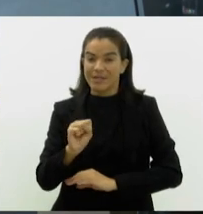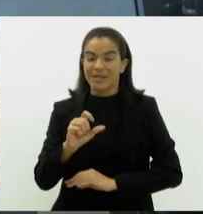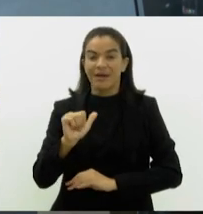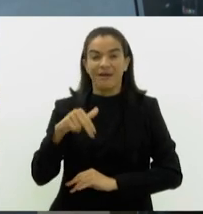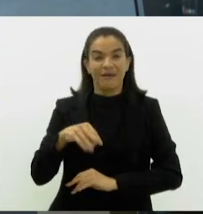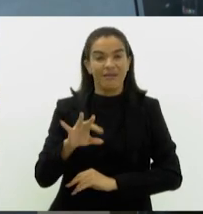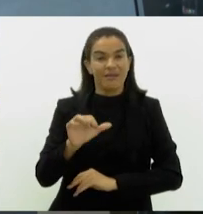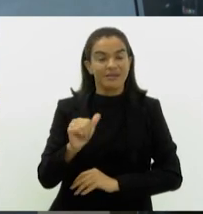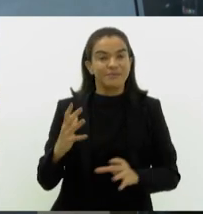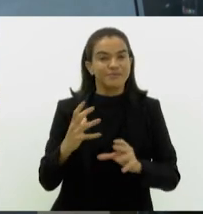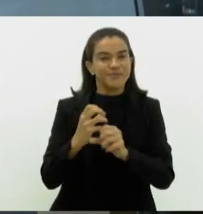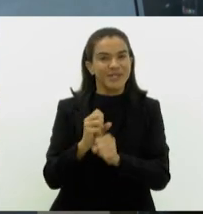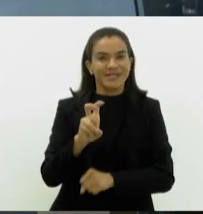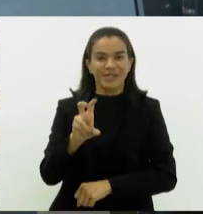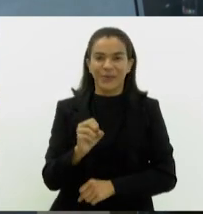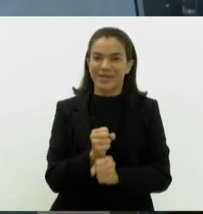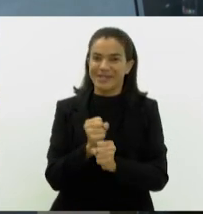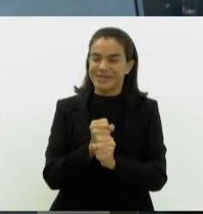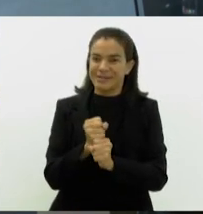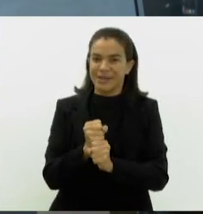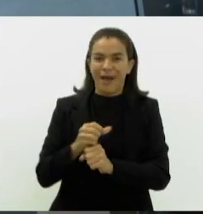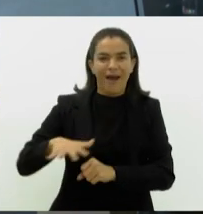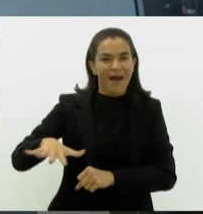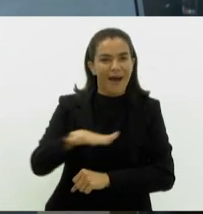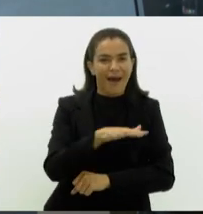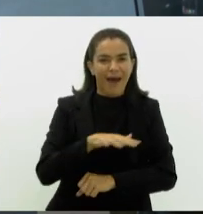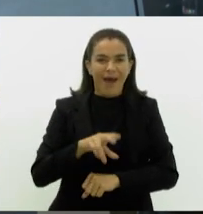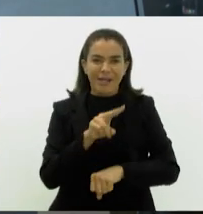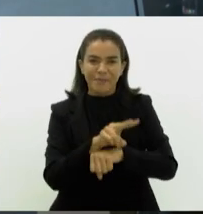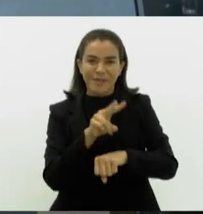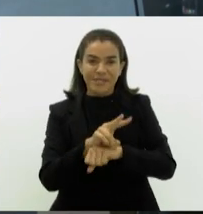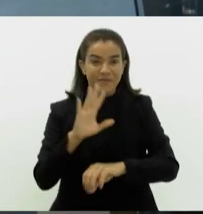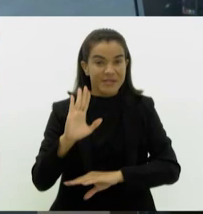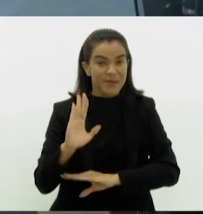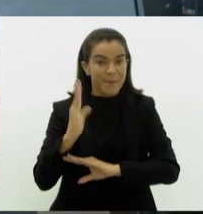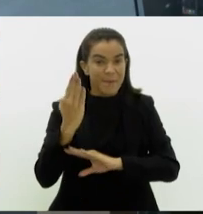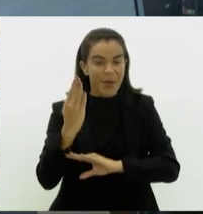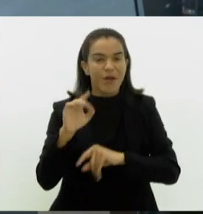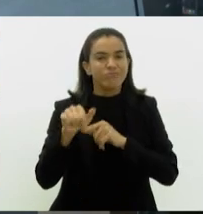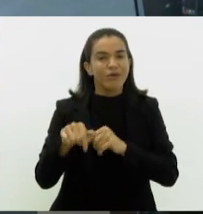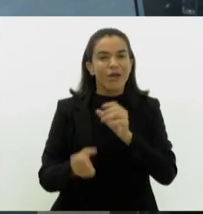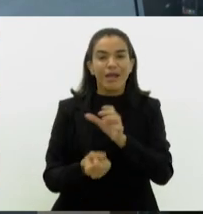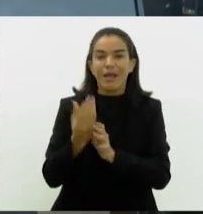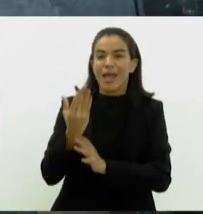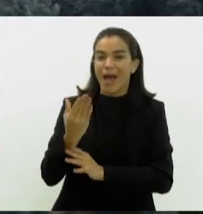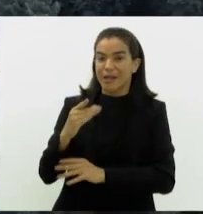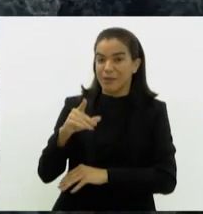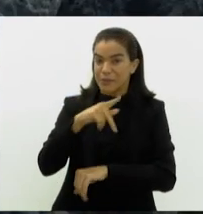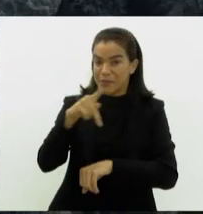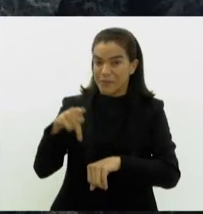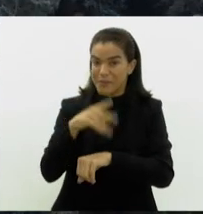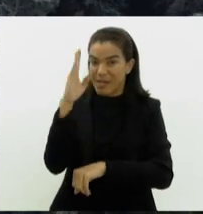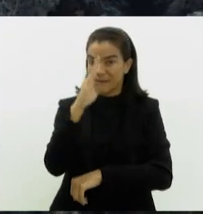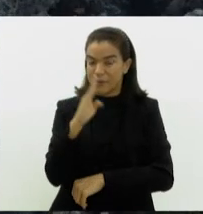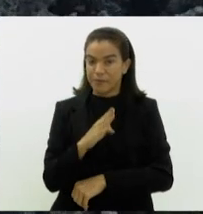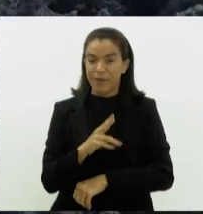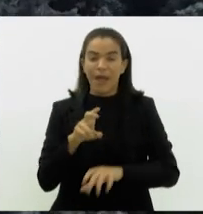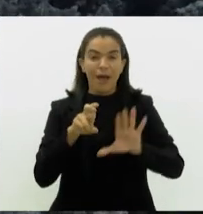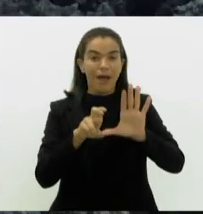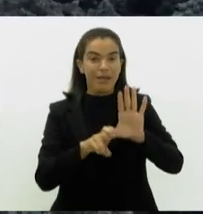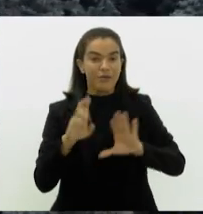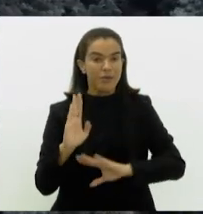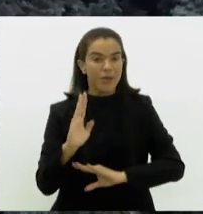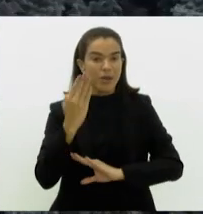quarta-feira, de A Reserva